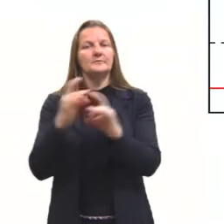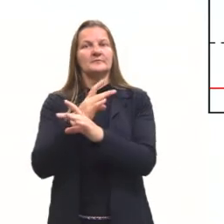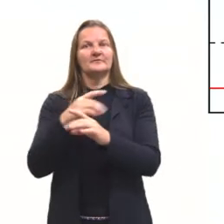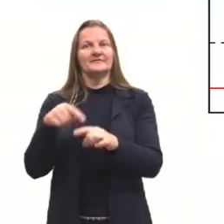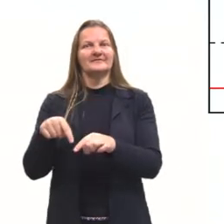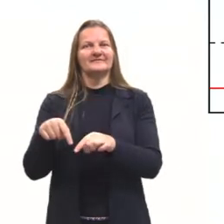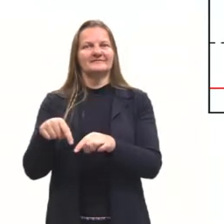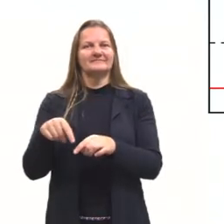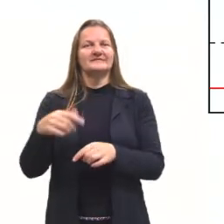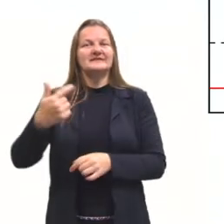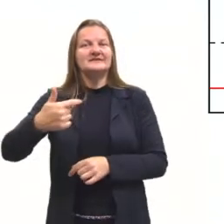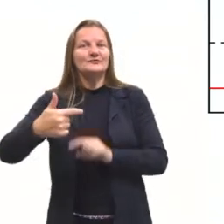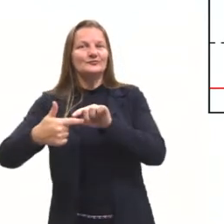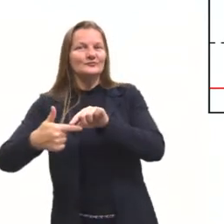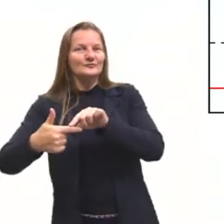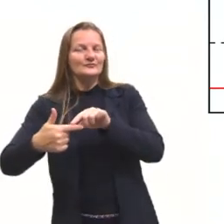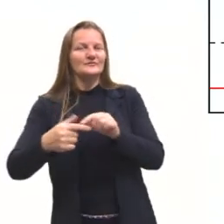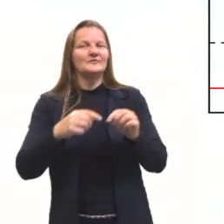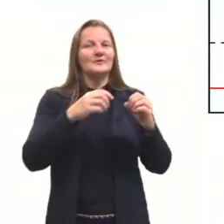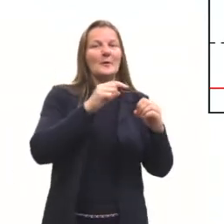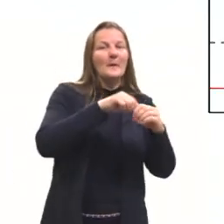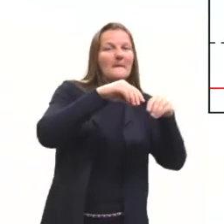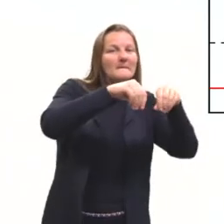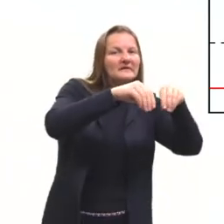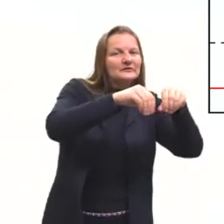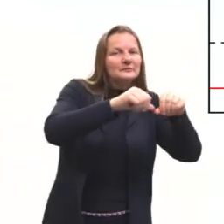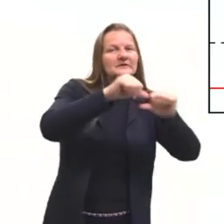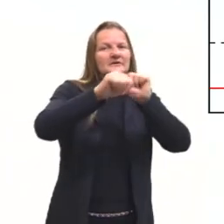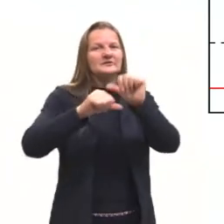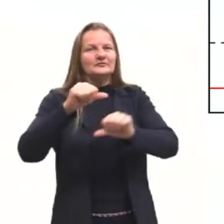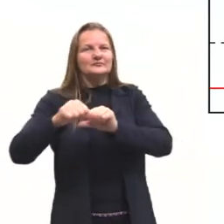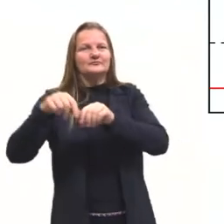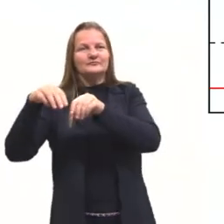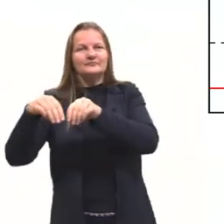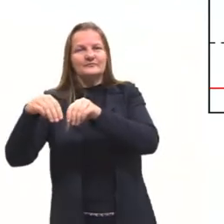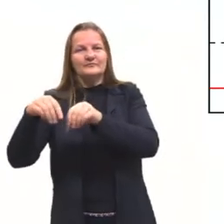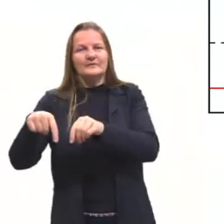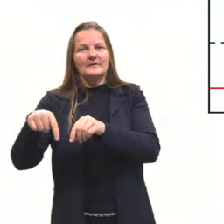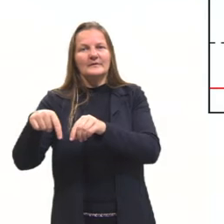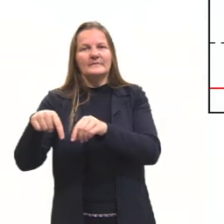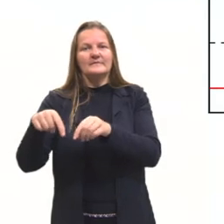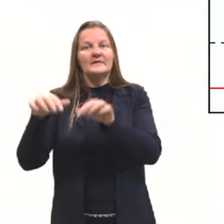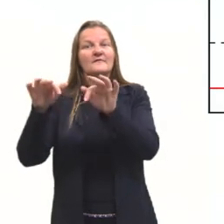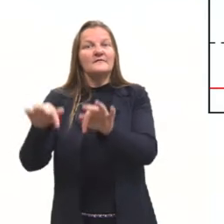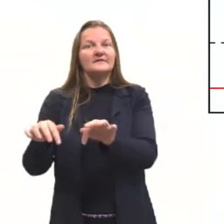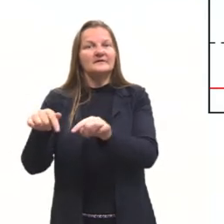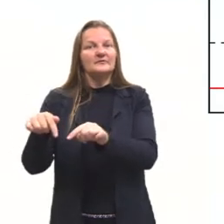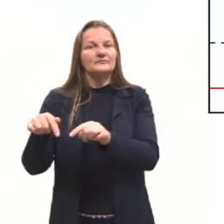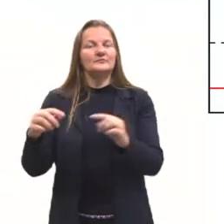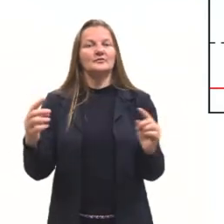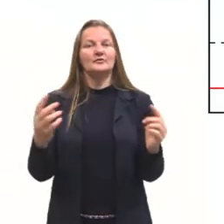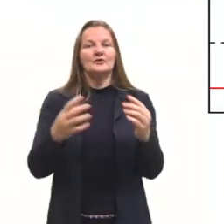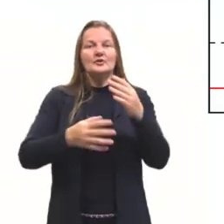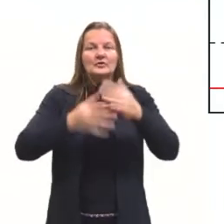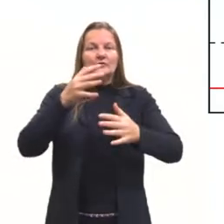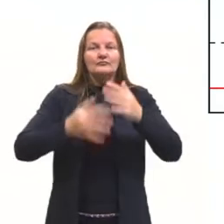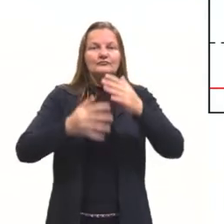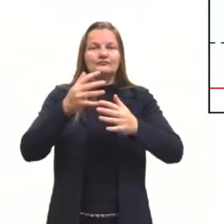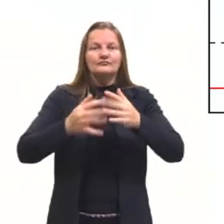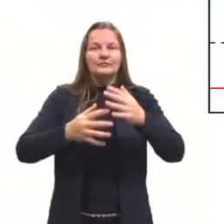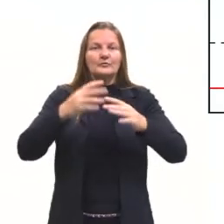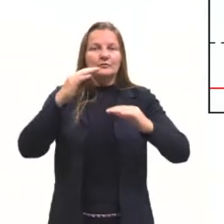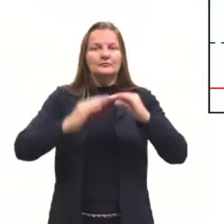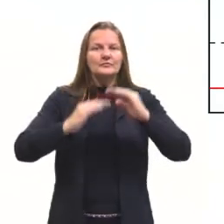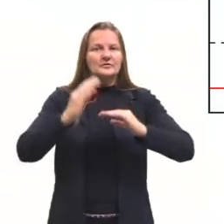substâncias diferentes. Entre os reagentes e os produtos existe esse complexo ativado, que é o